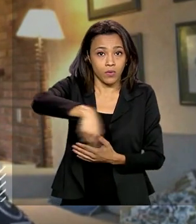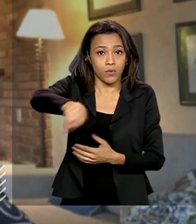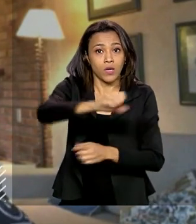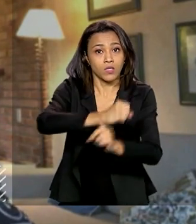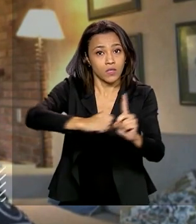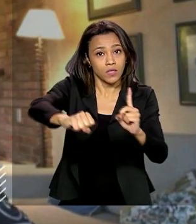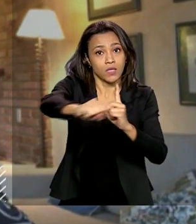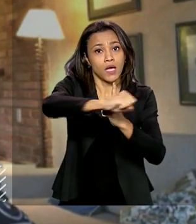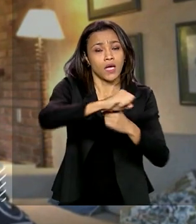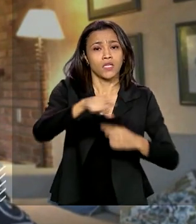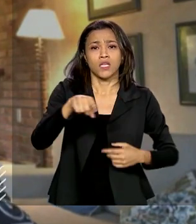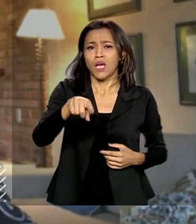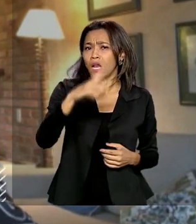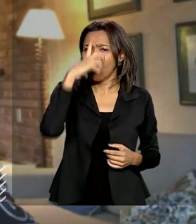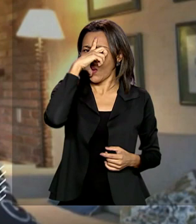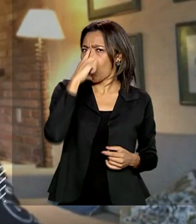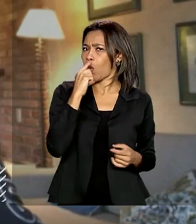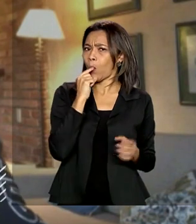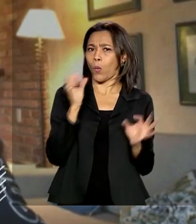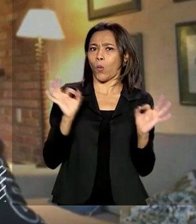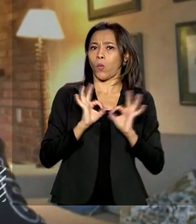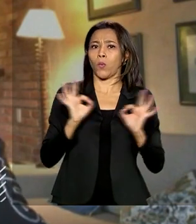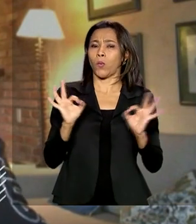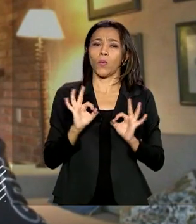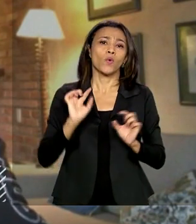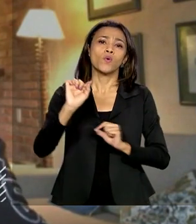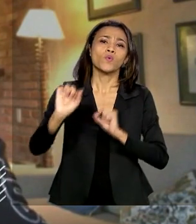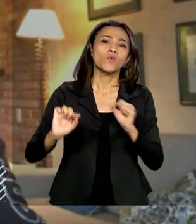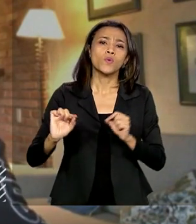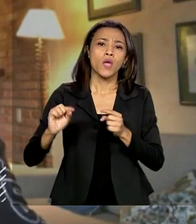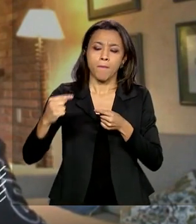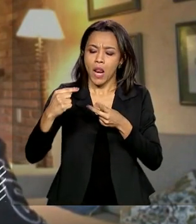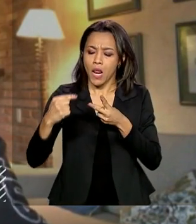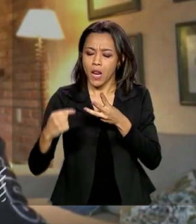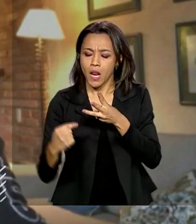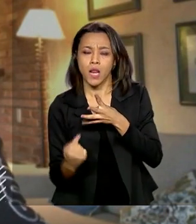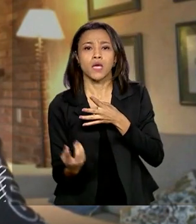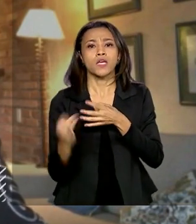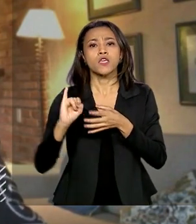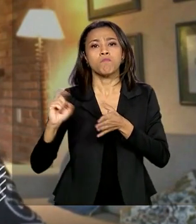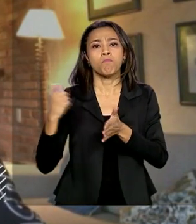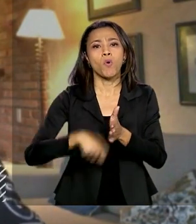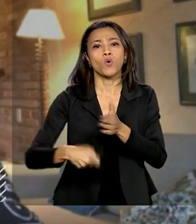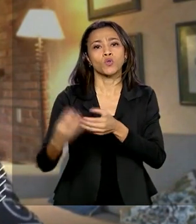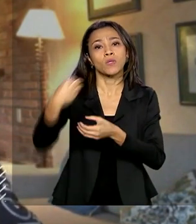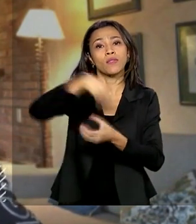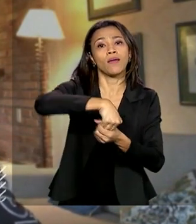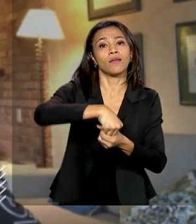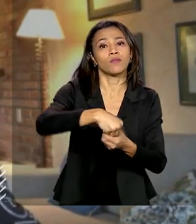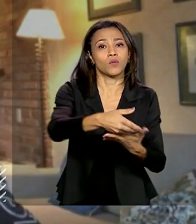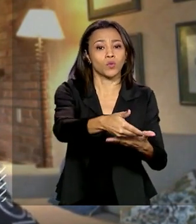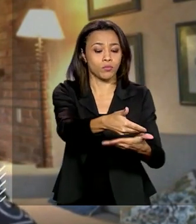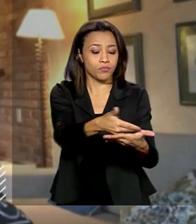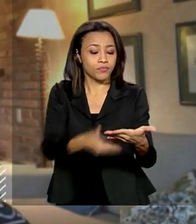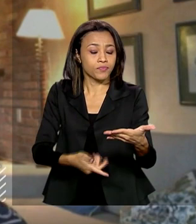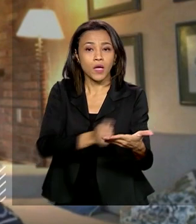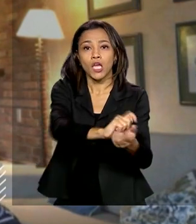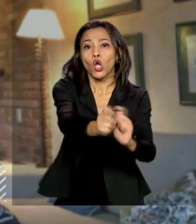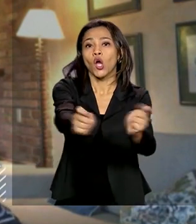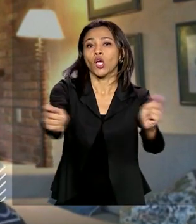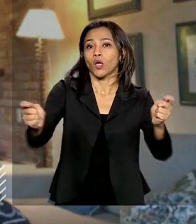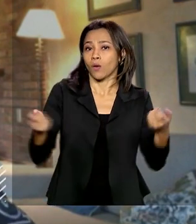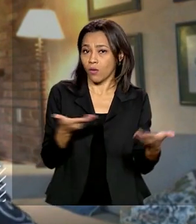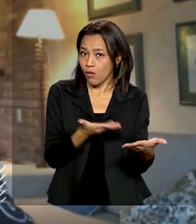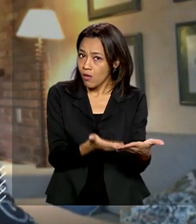ela desconhece o que tem em termos de carga embutida, que é o que a gente chama do por dentro, do por